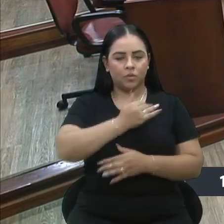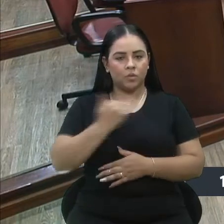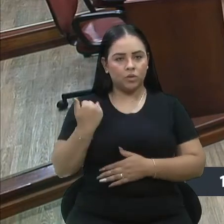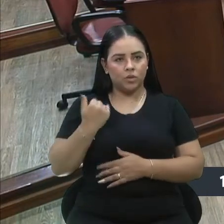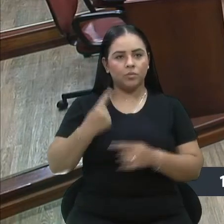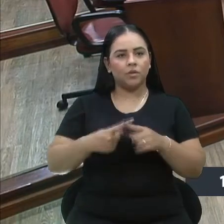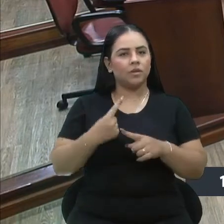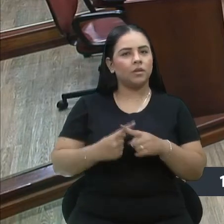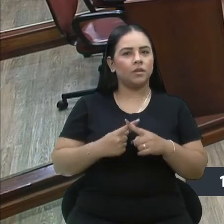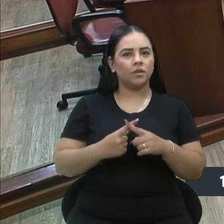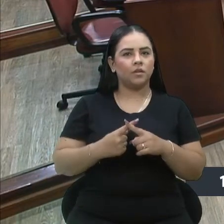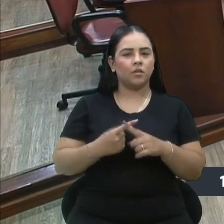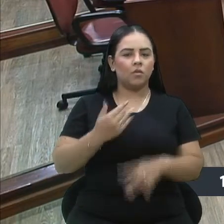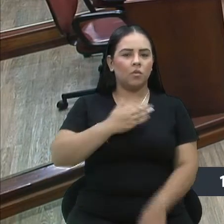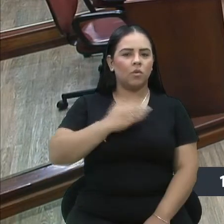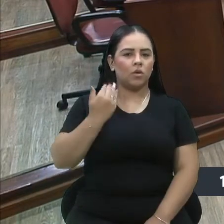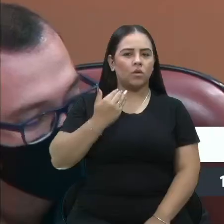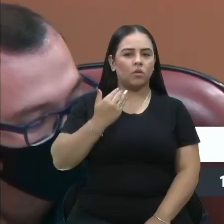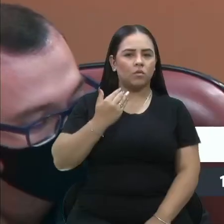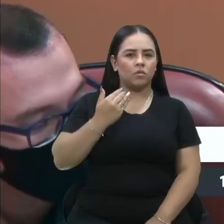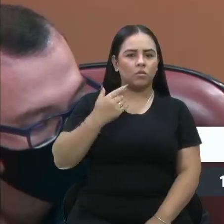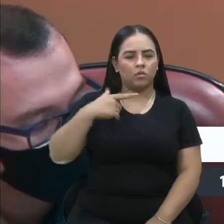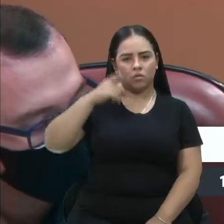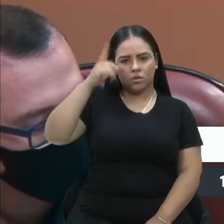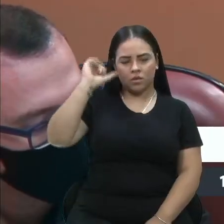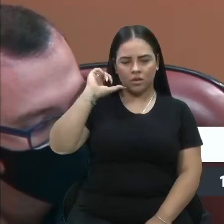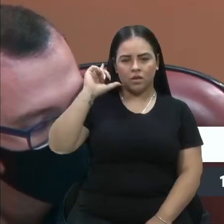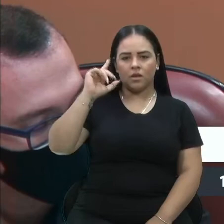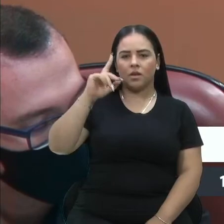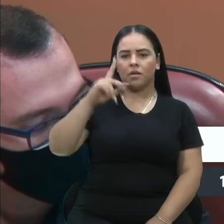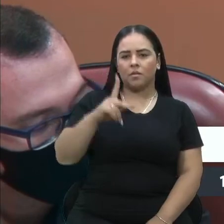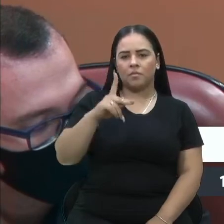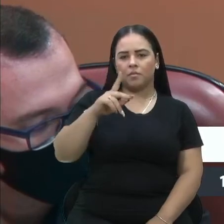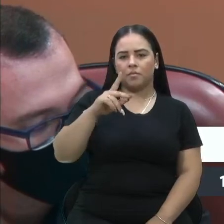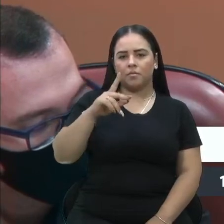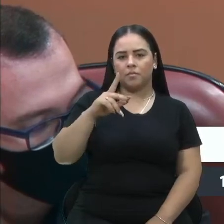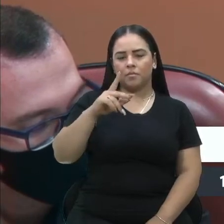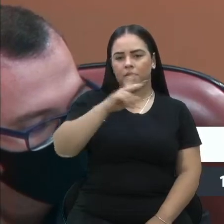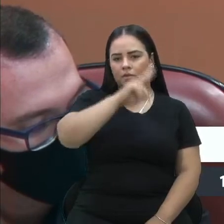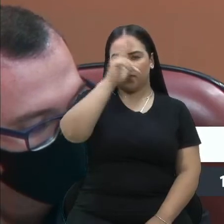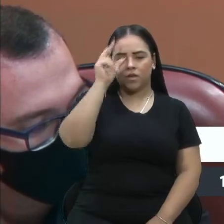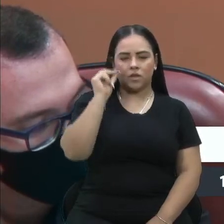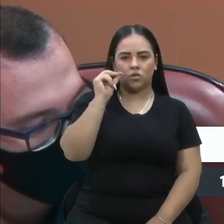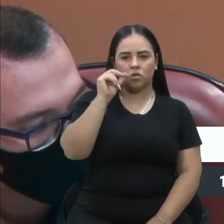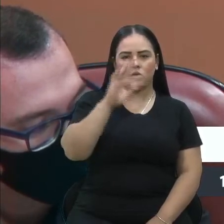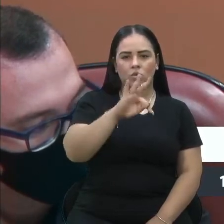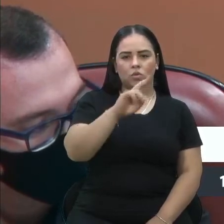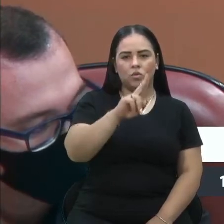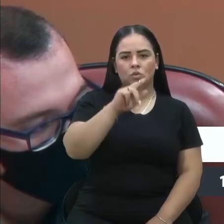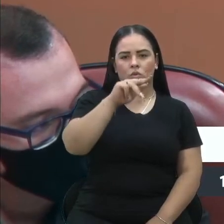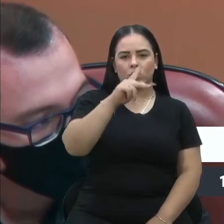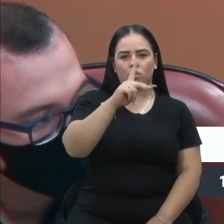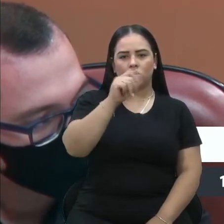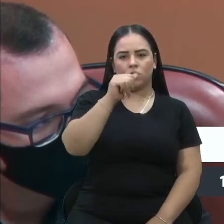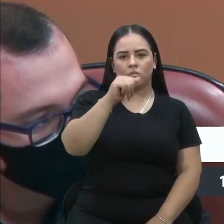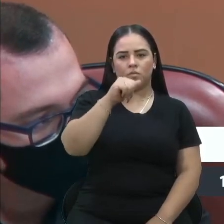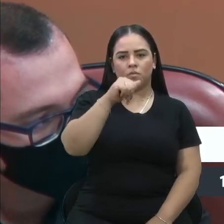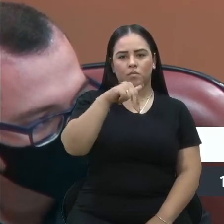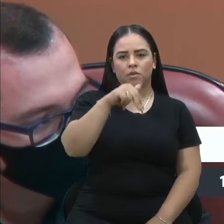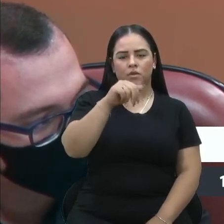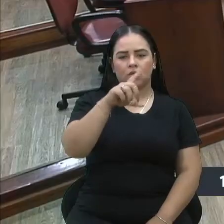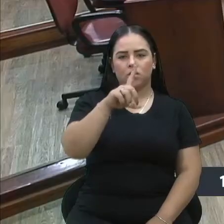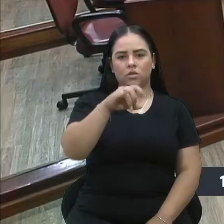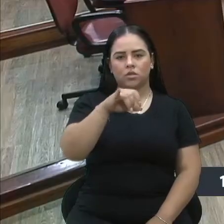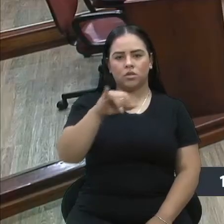o prefeito de Tupandi, José Hilário Junges, no seu quarto mandato no PTB,